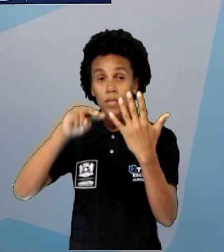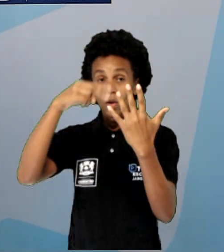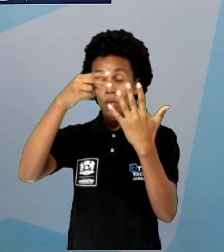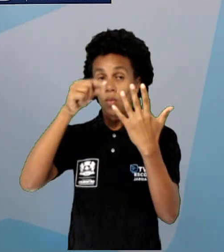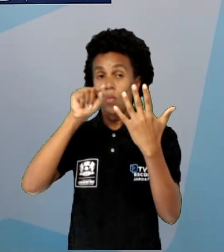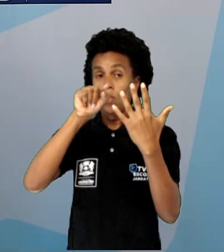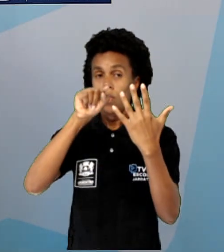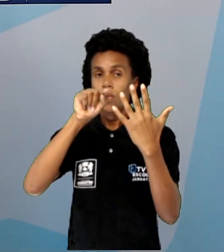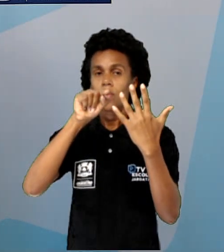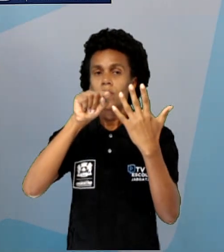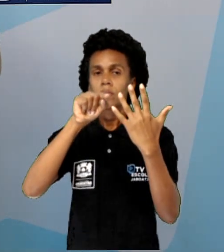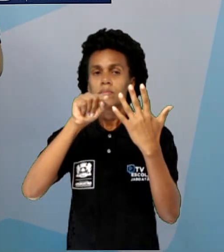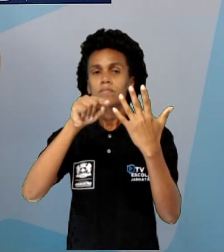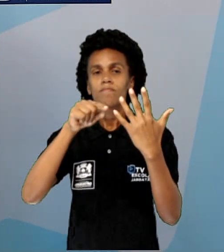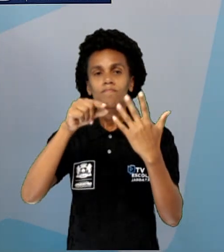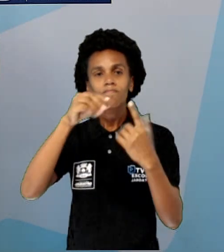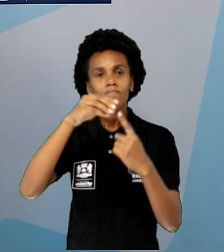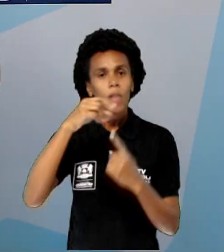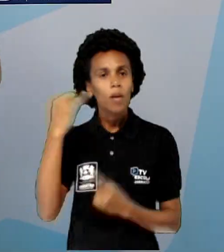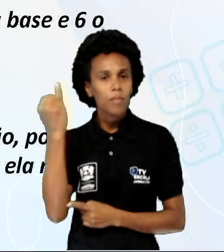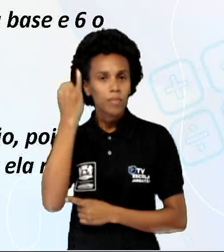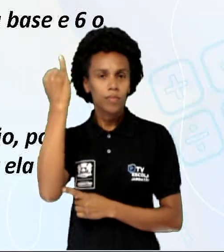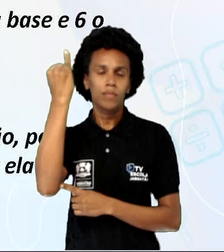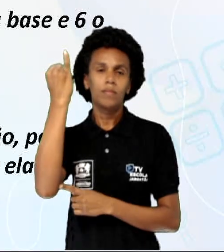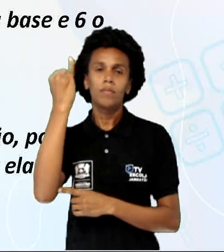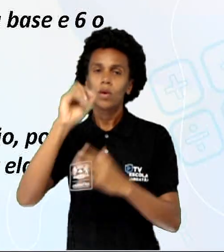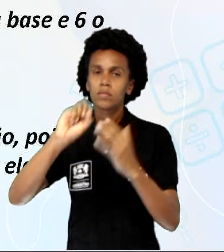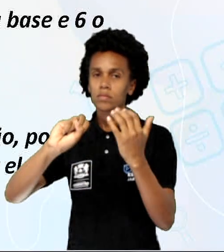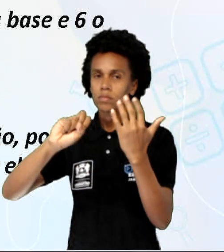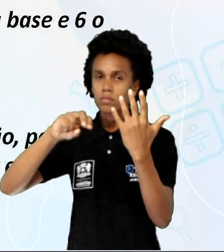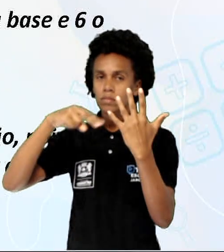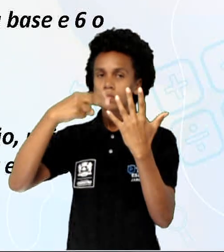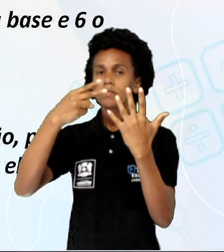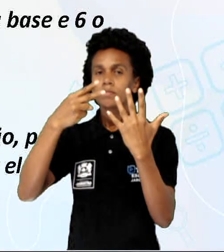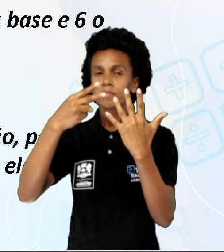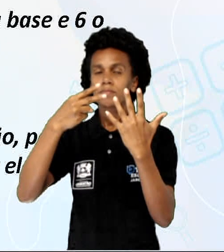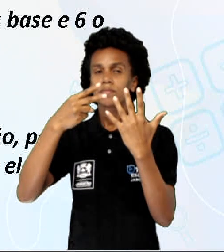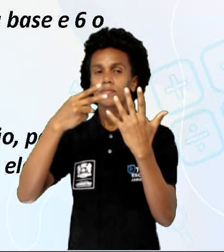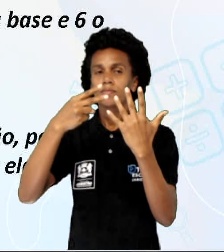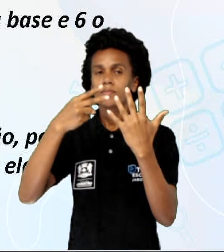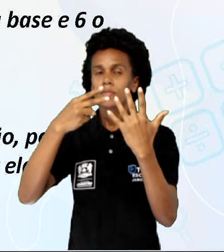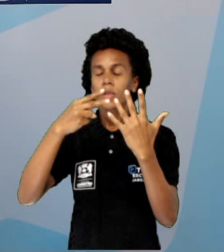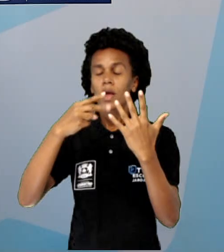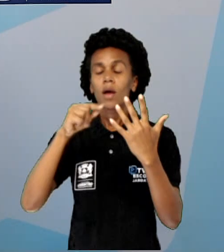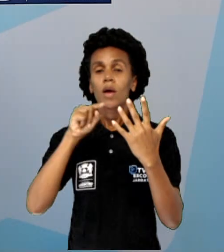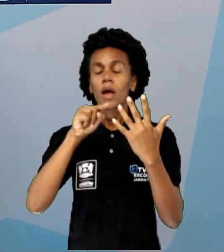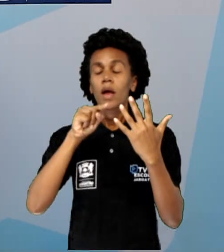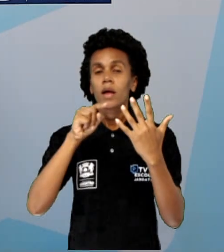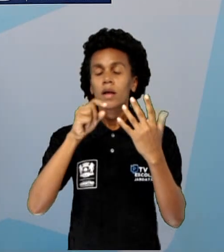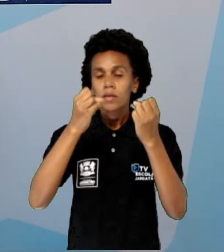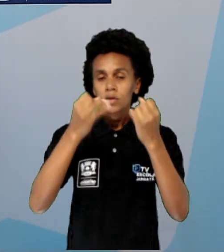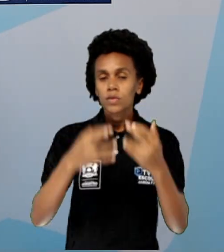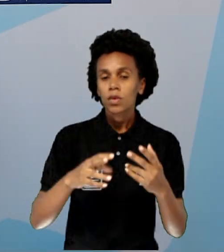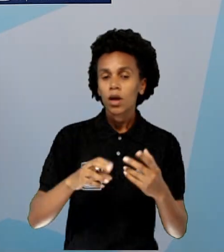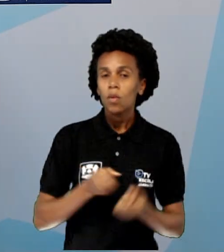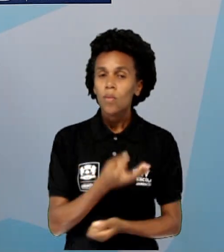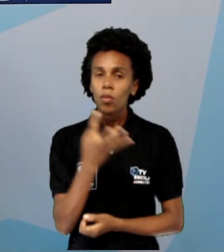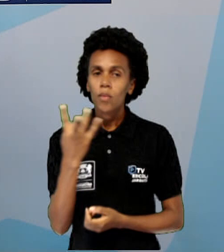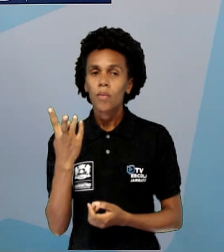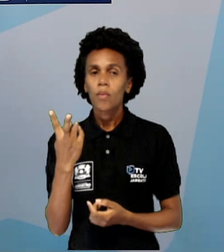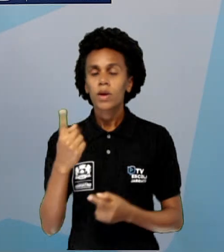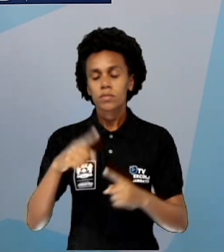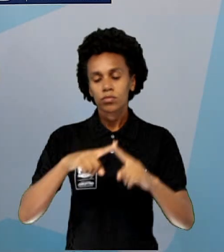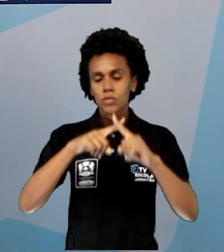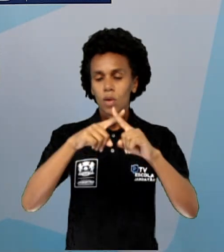potenciação, pois ele é quem define quantas vezes a base será multiplicada por ela mesma, né? Então, aqui esse